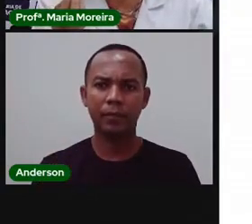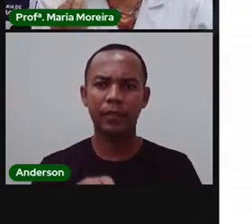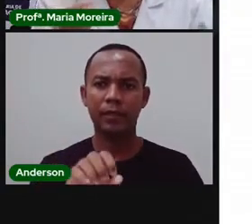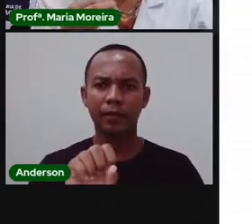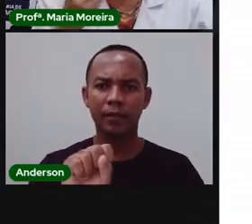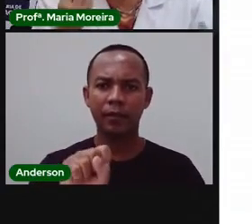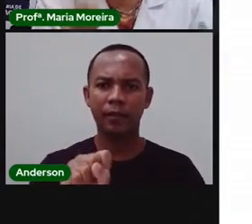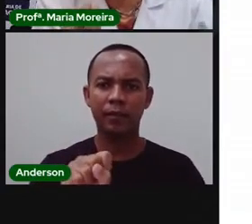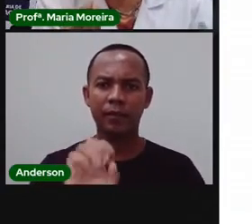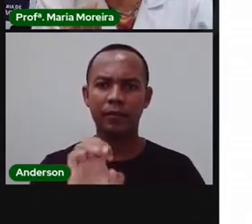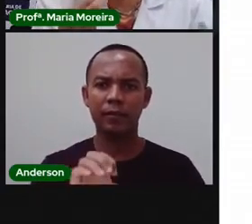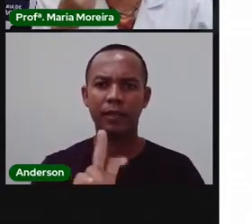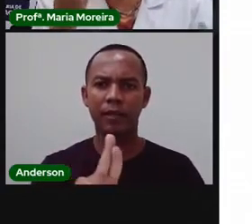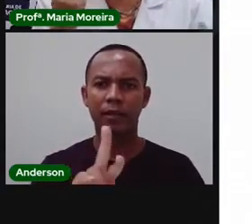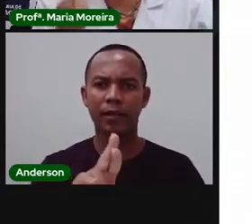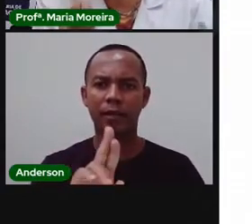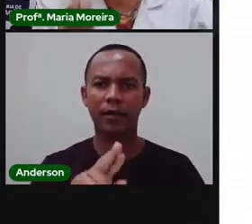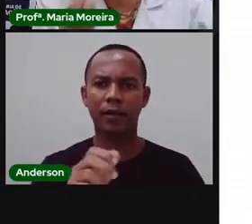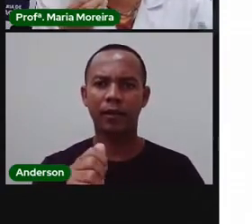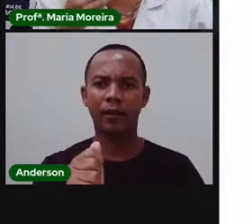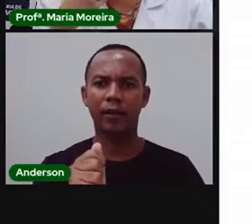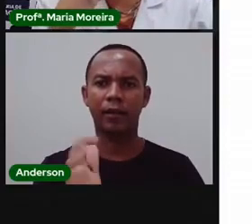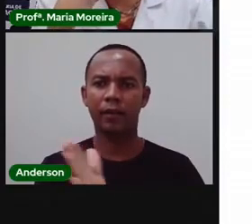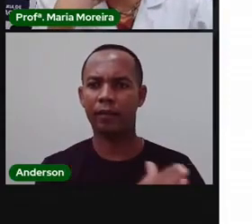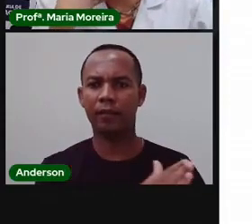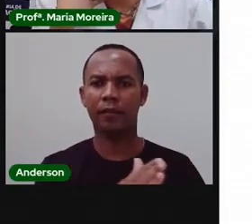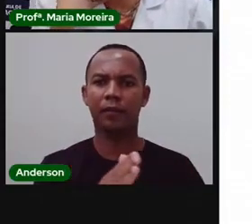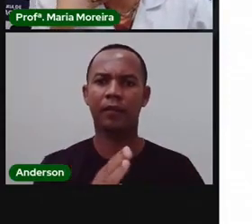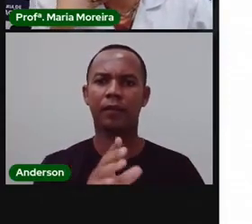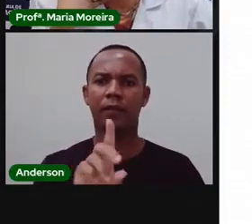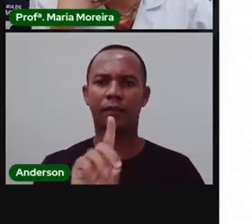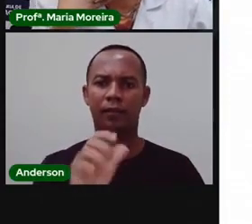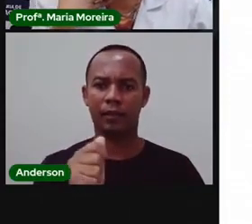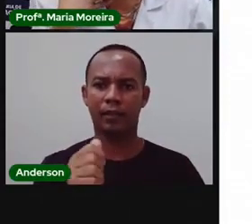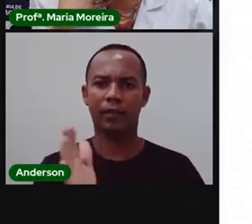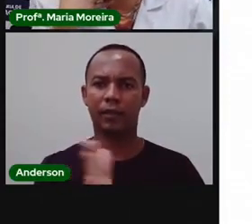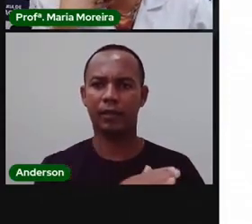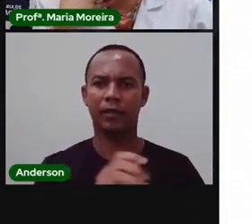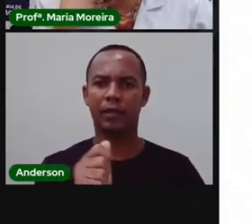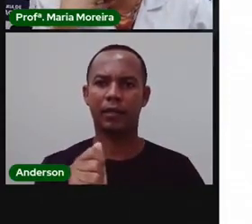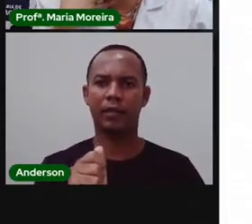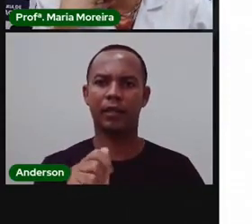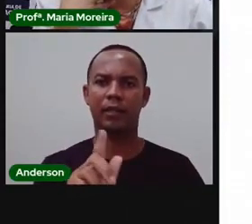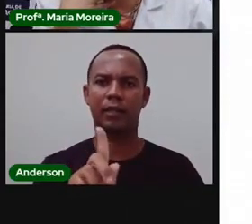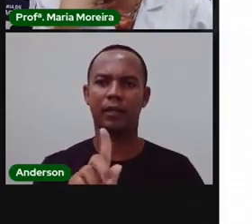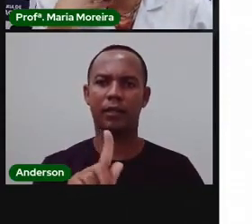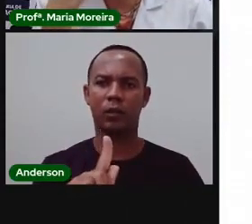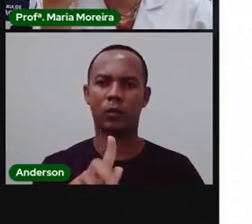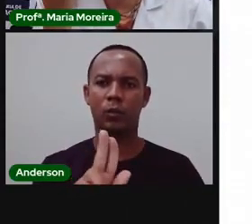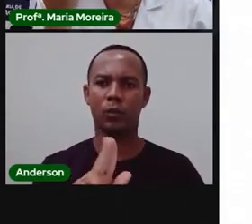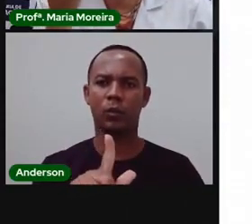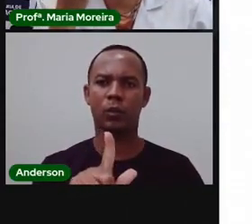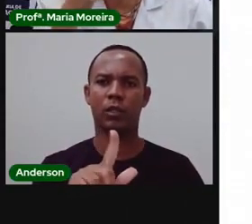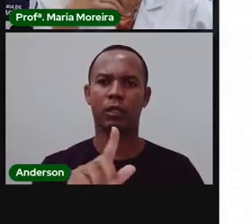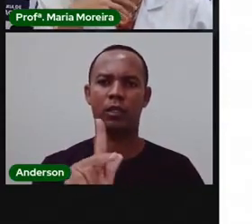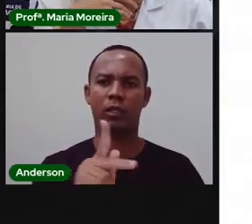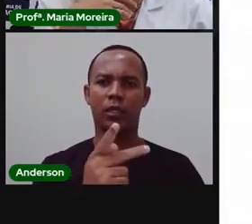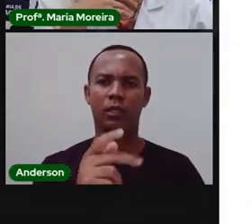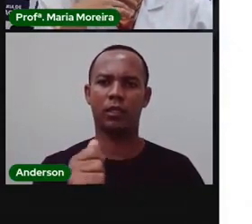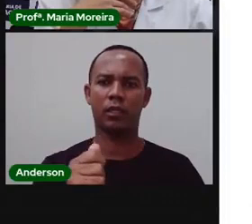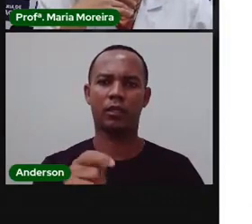Cágado, Serra Grande, Serra Branco, a Serra de Santa Maria, a Serra do Boqueirão, que fica na